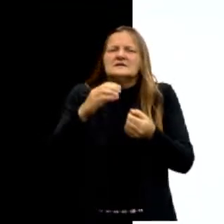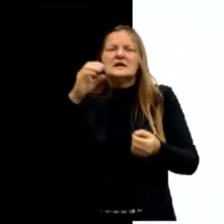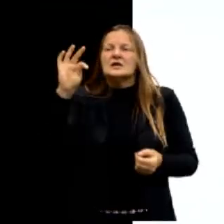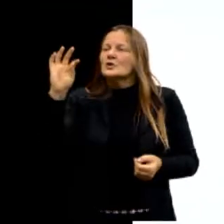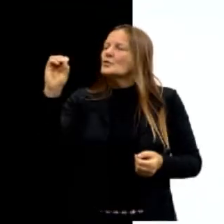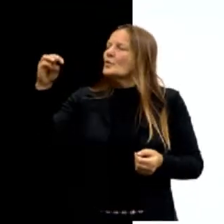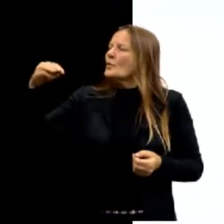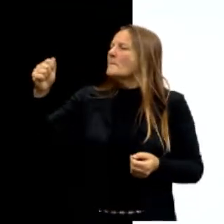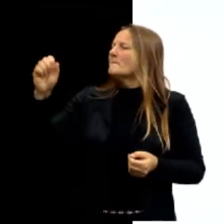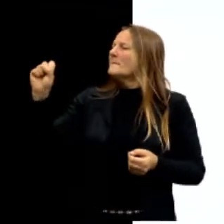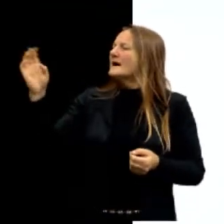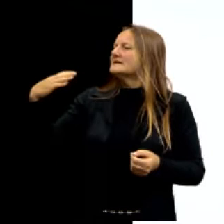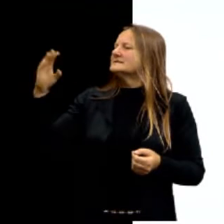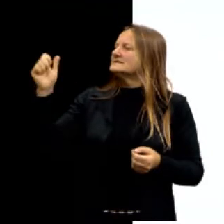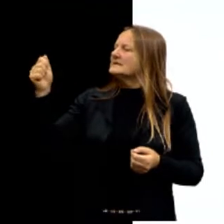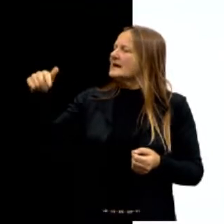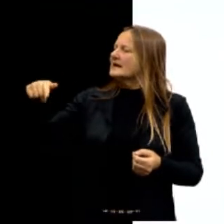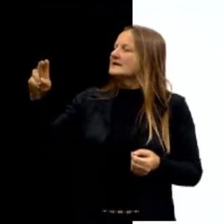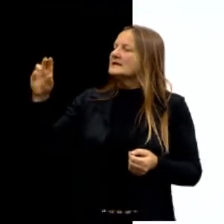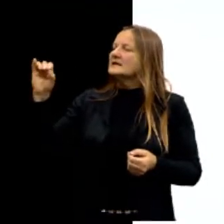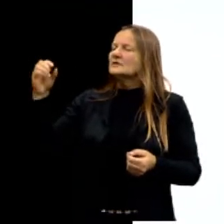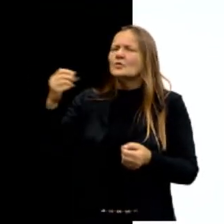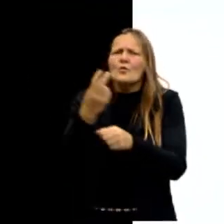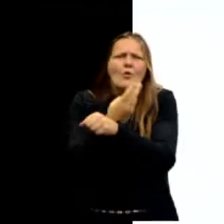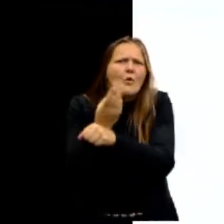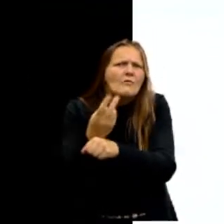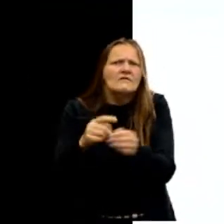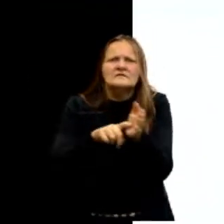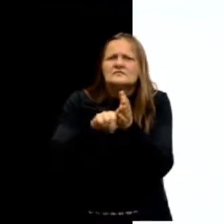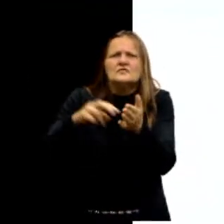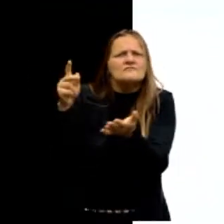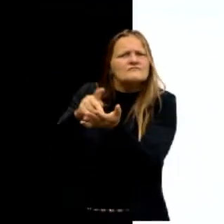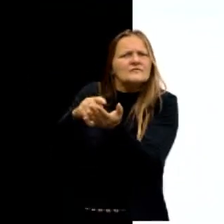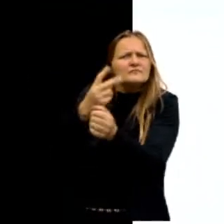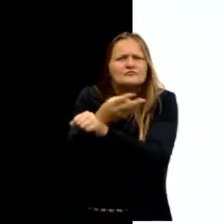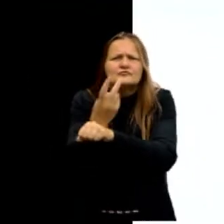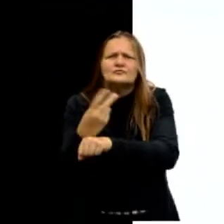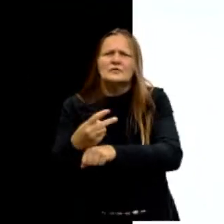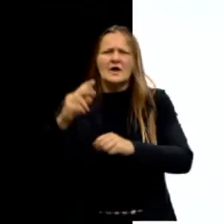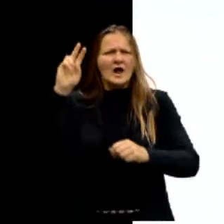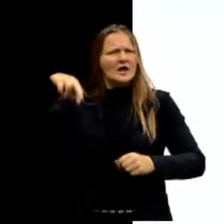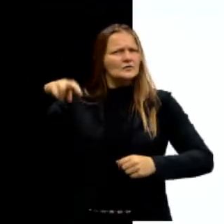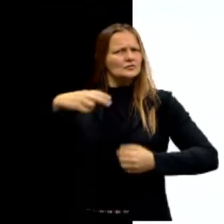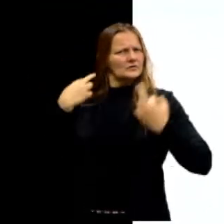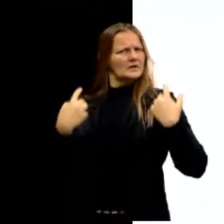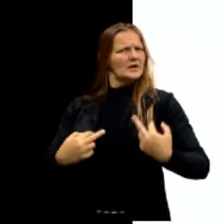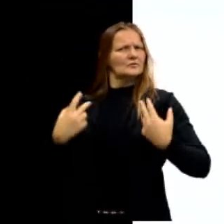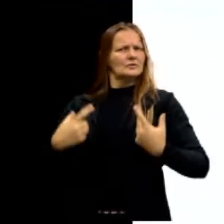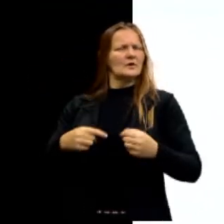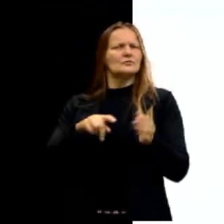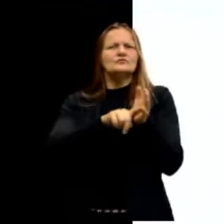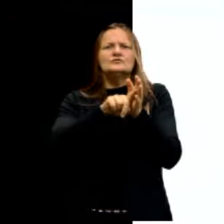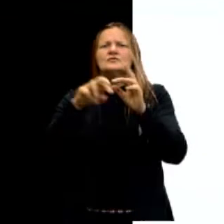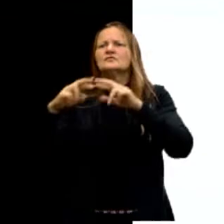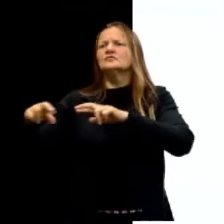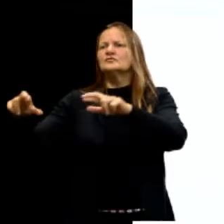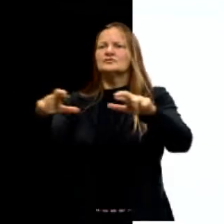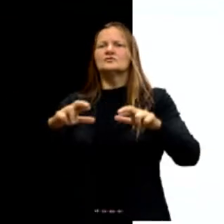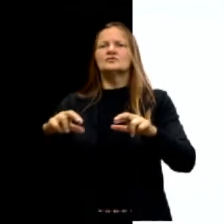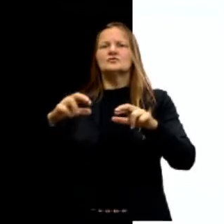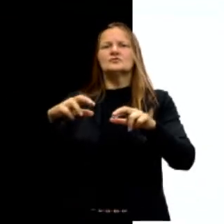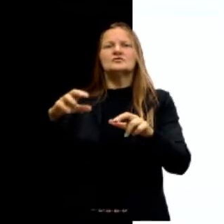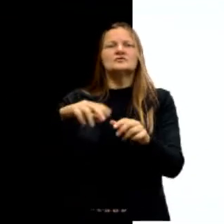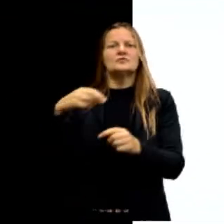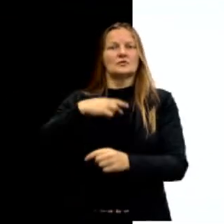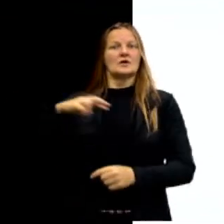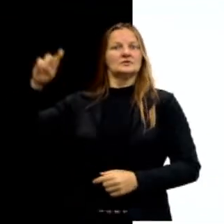capacidade de alcançar a verdade por meio da razão natural, inclusive a respeito de certas questões